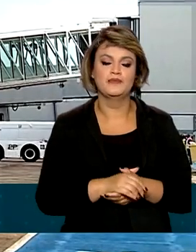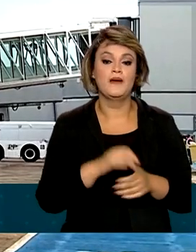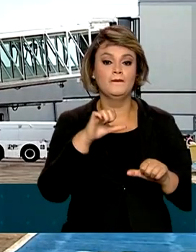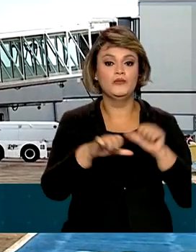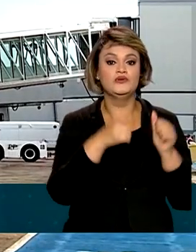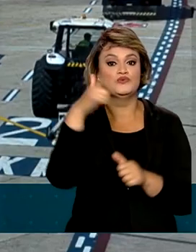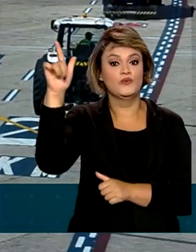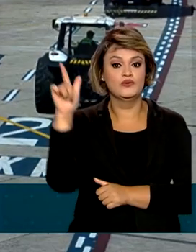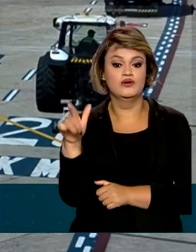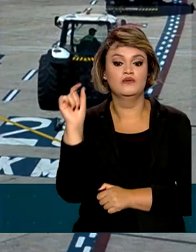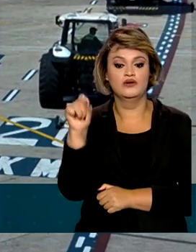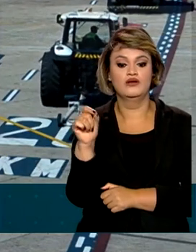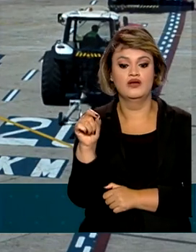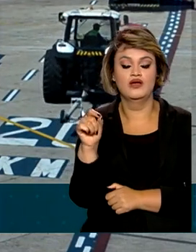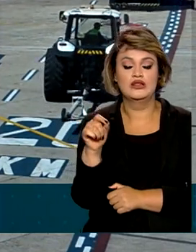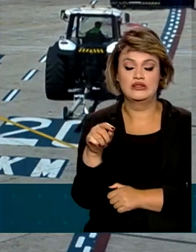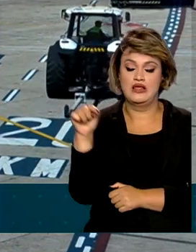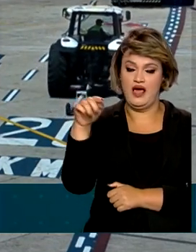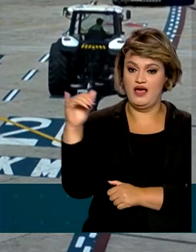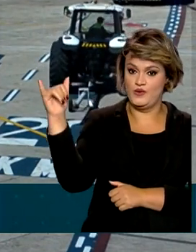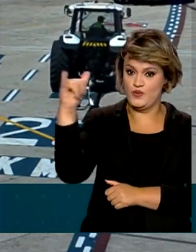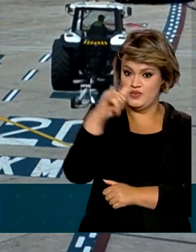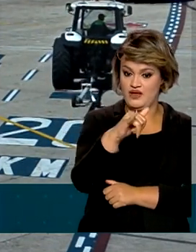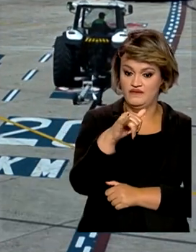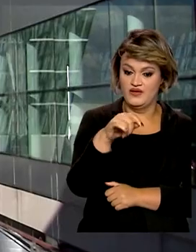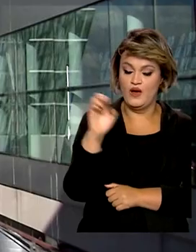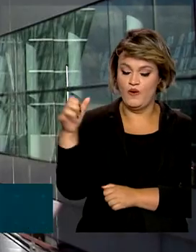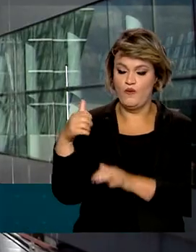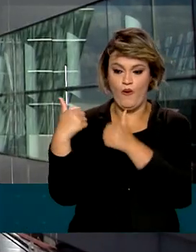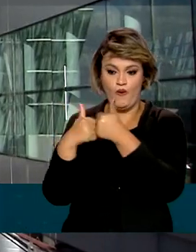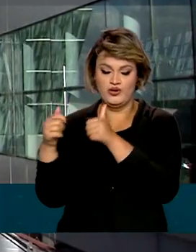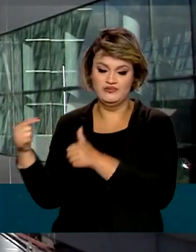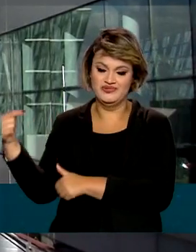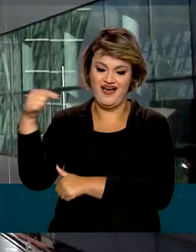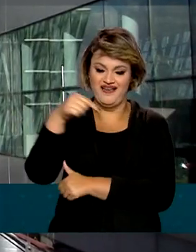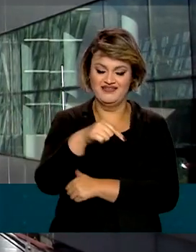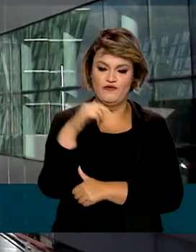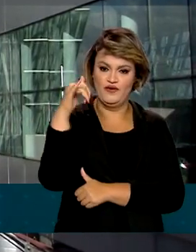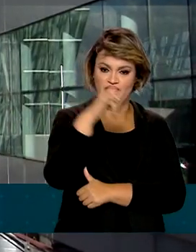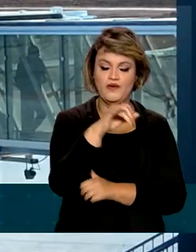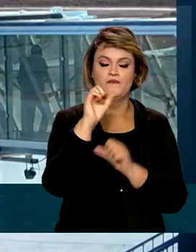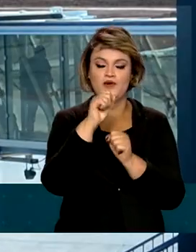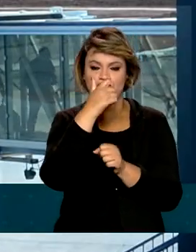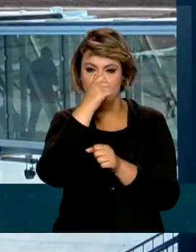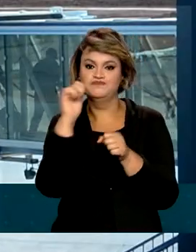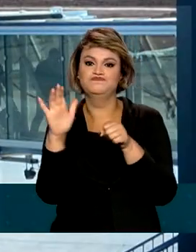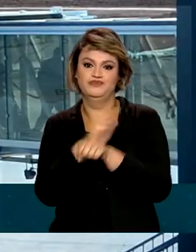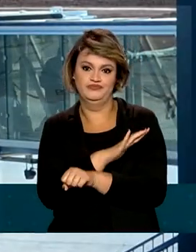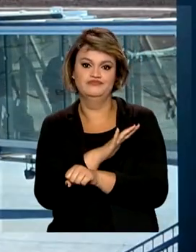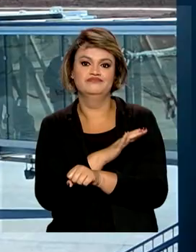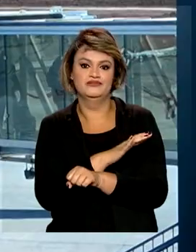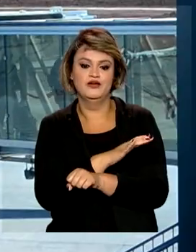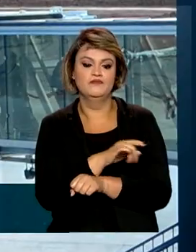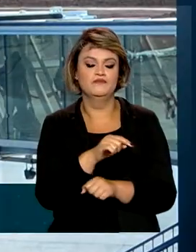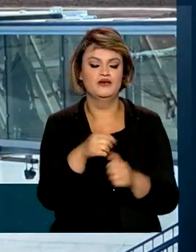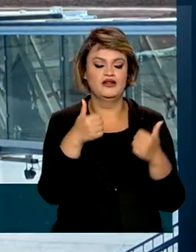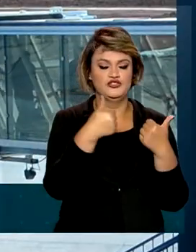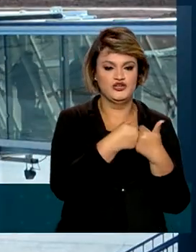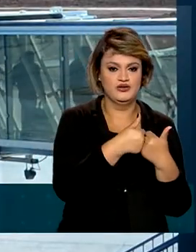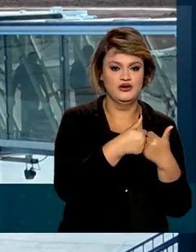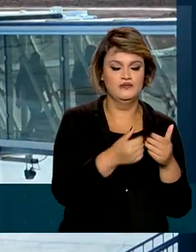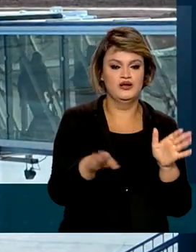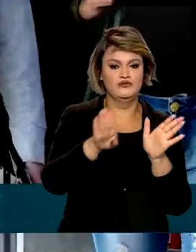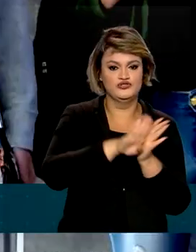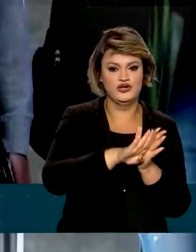mudança é que o transporte para as aeronaves pode voltar a ter a capacidade máxima na hora de embarque e